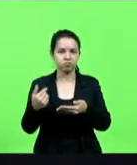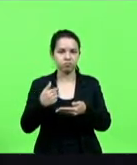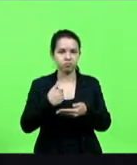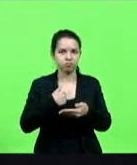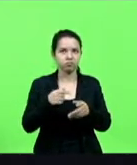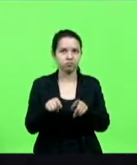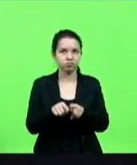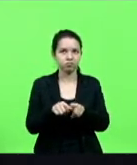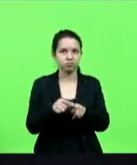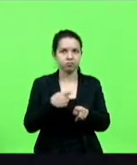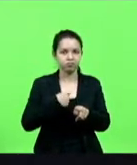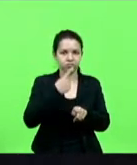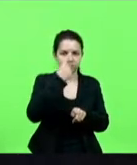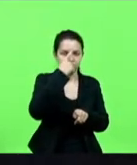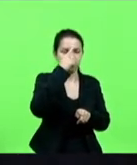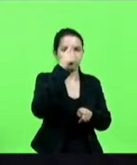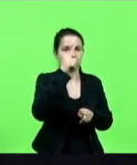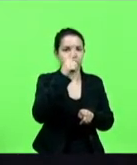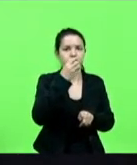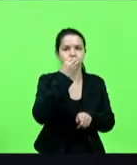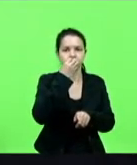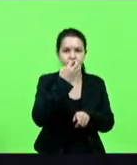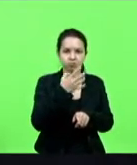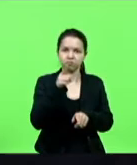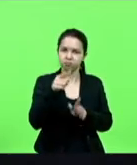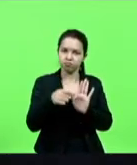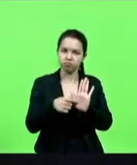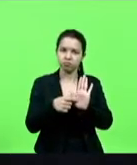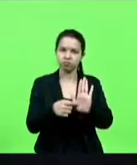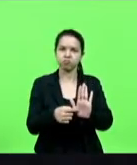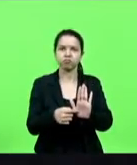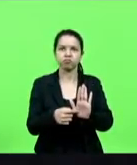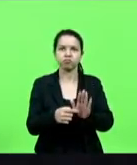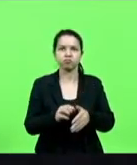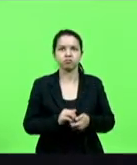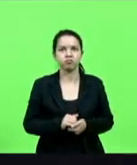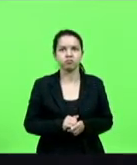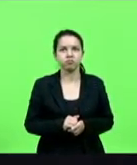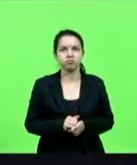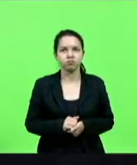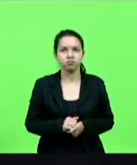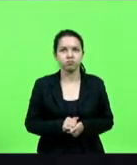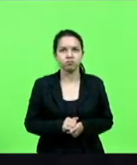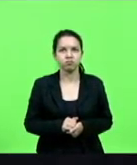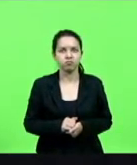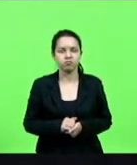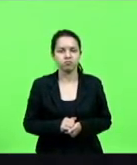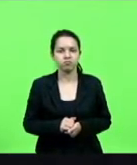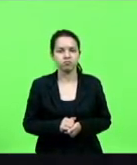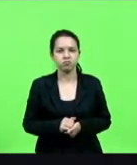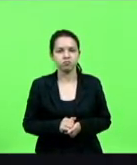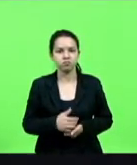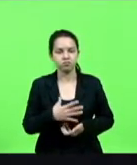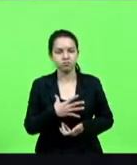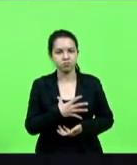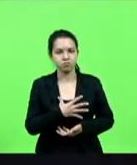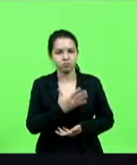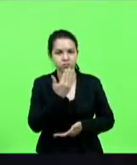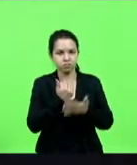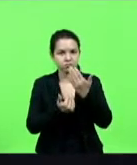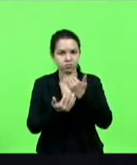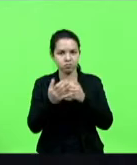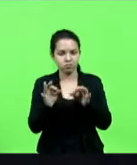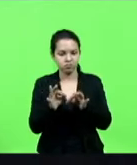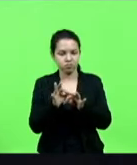e que bom que vossa excelência já assim apresentou. O alimento mais completo, presidente, no mundo é o